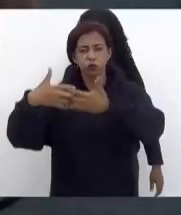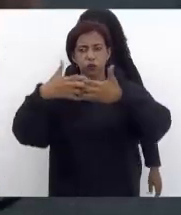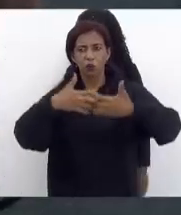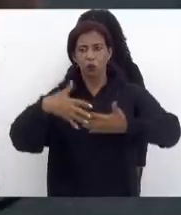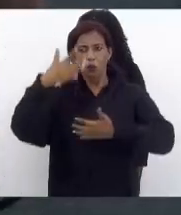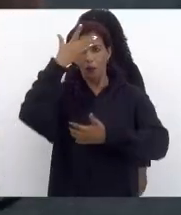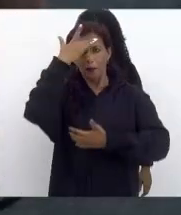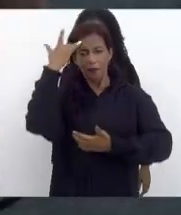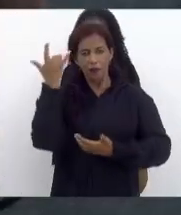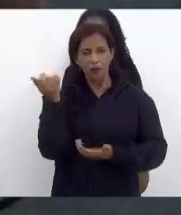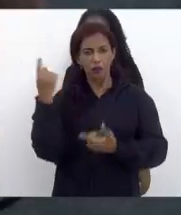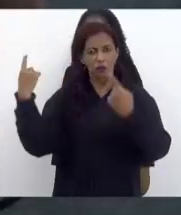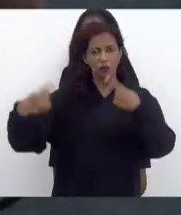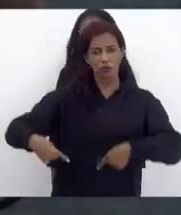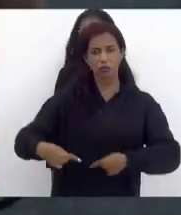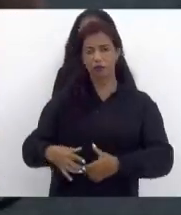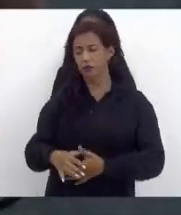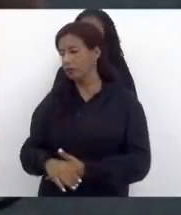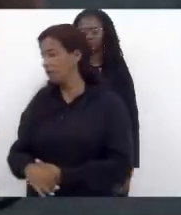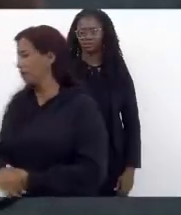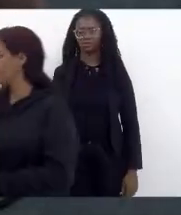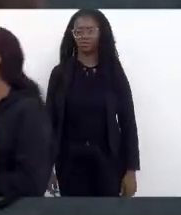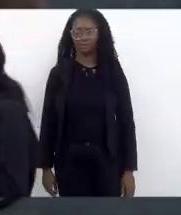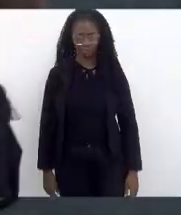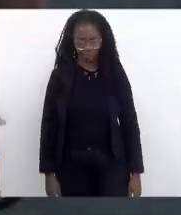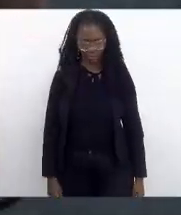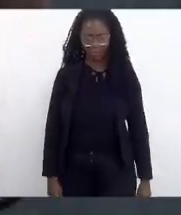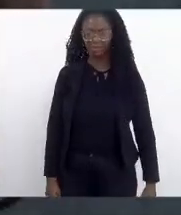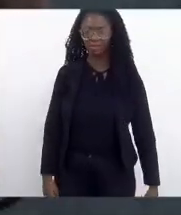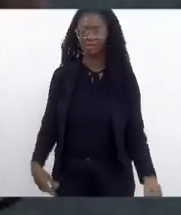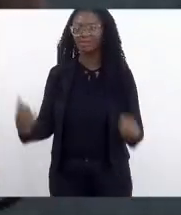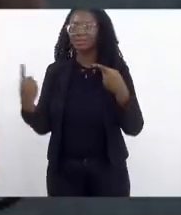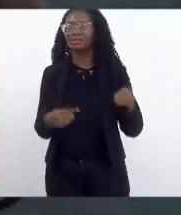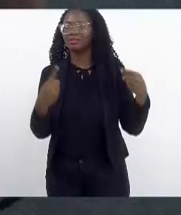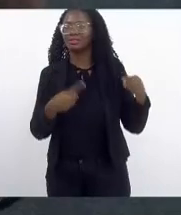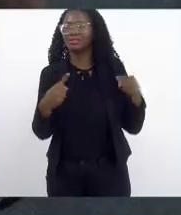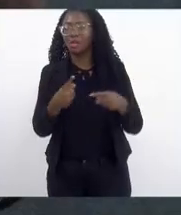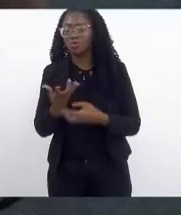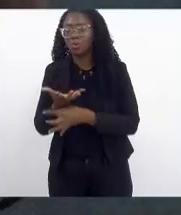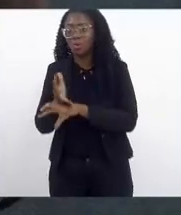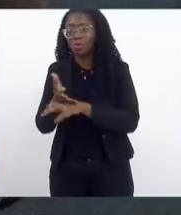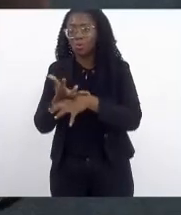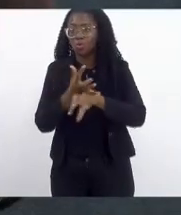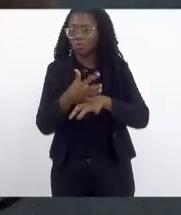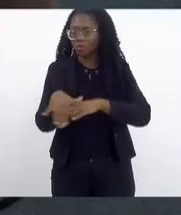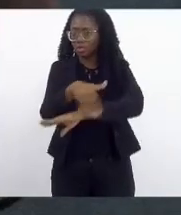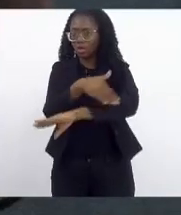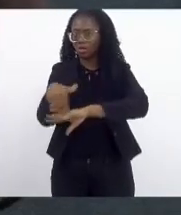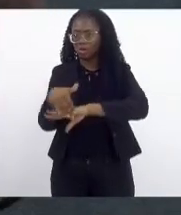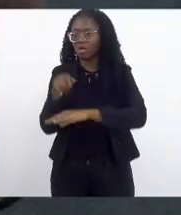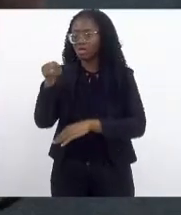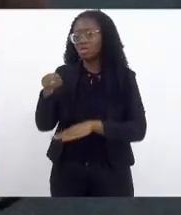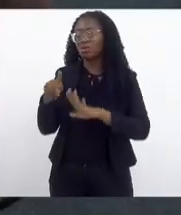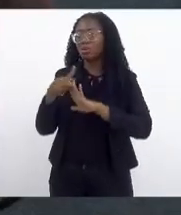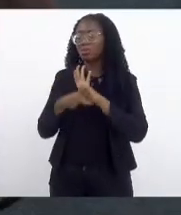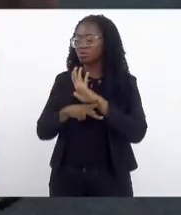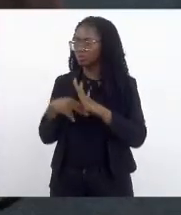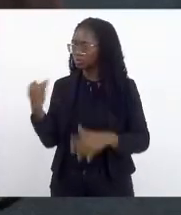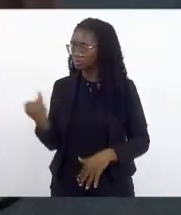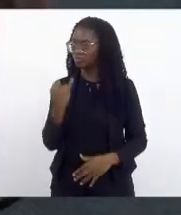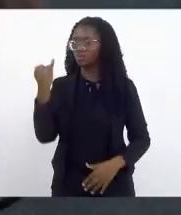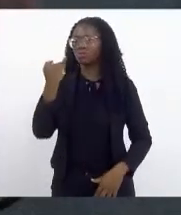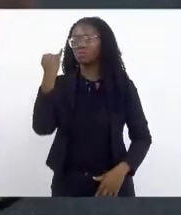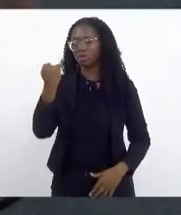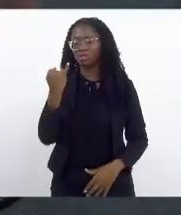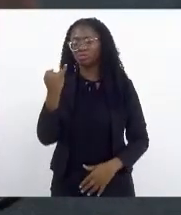pessoas ali disputando ossos nas ruas. Então, esse projeto é meritório, importante que